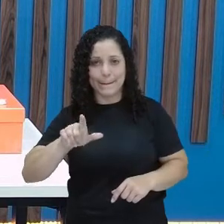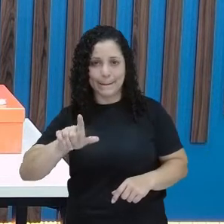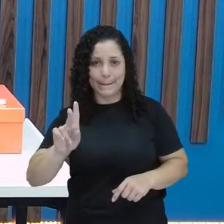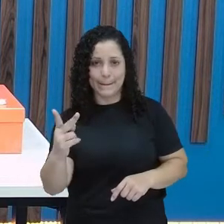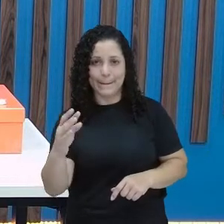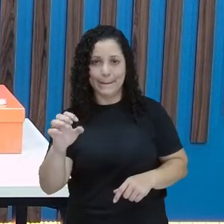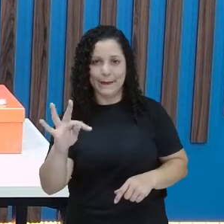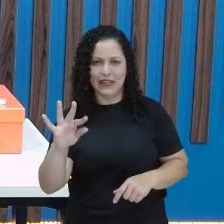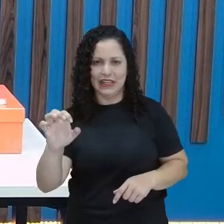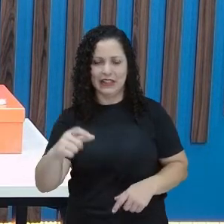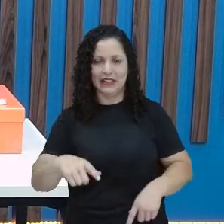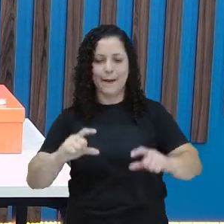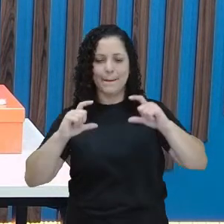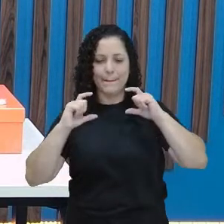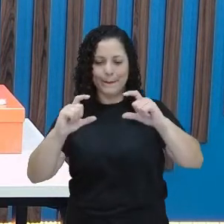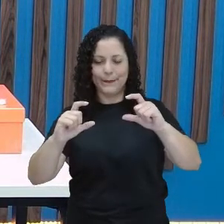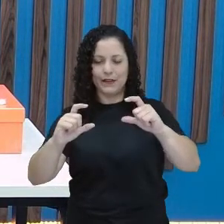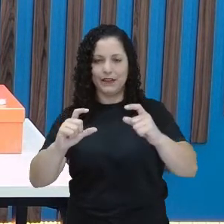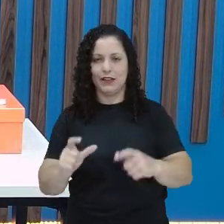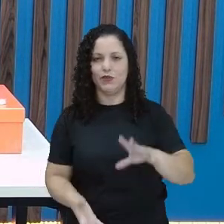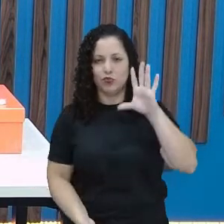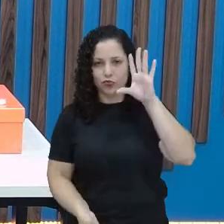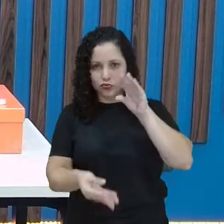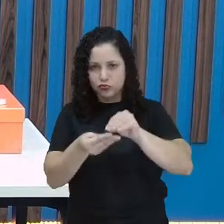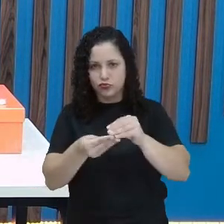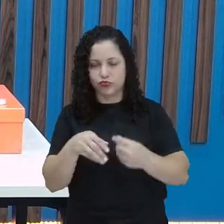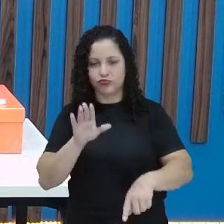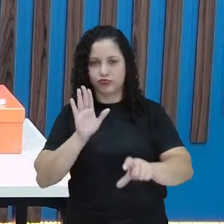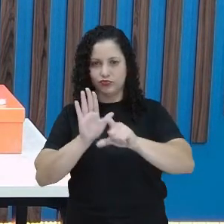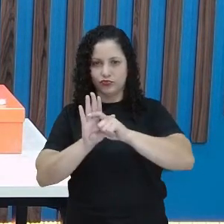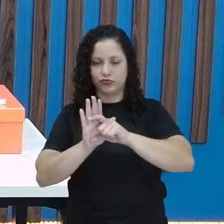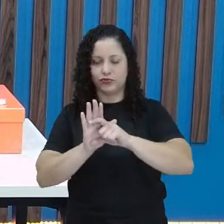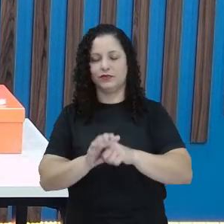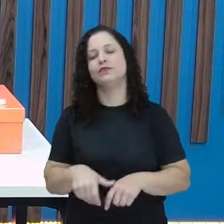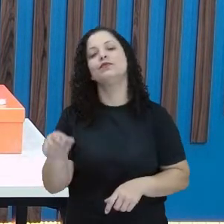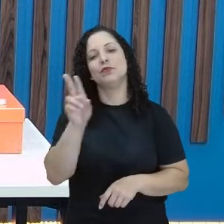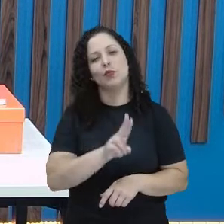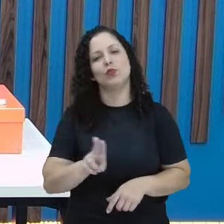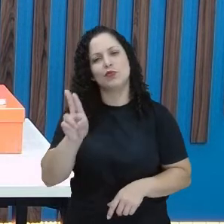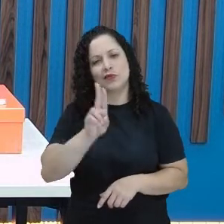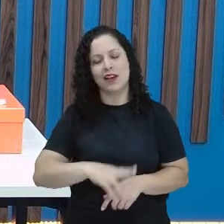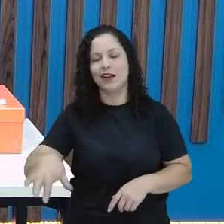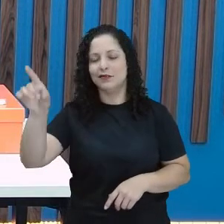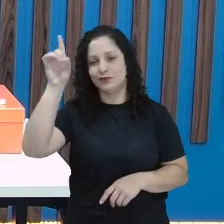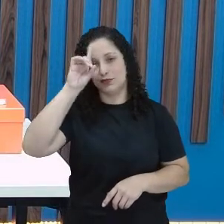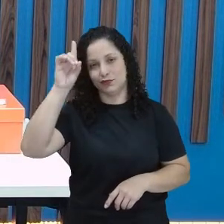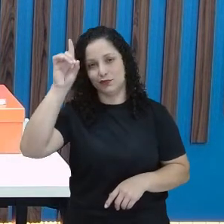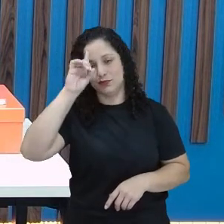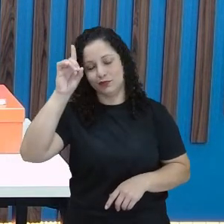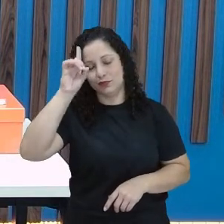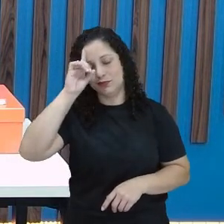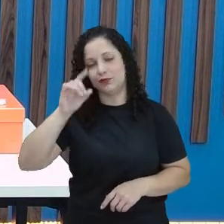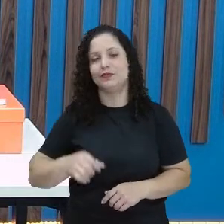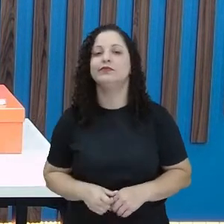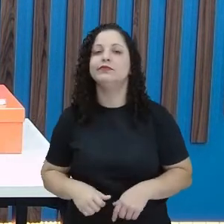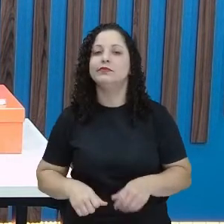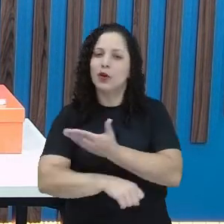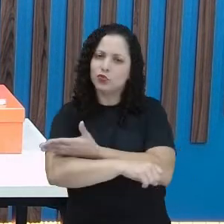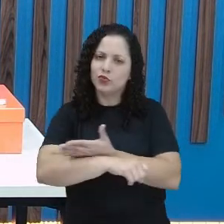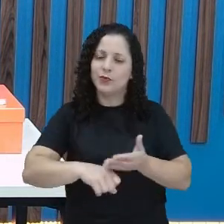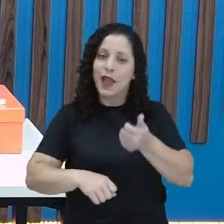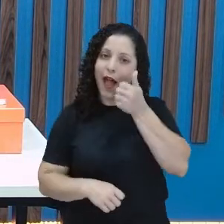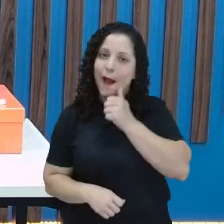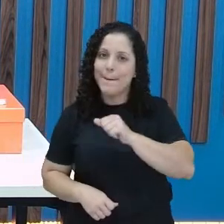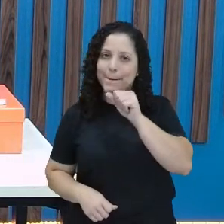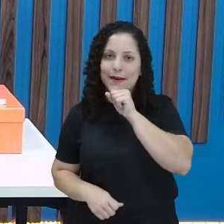dele é curtinha e que a gente faz muito uso no nosso dia a dia, não é? Inclusive, é costume a mamãe